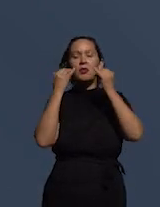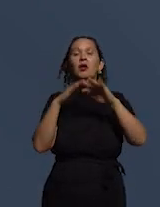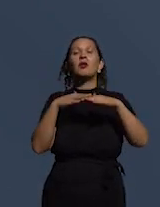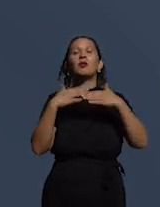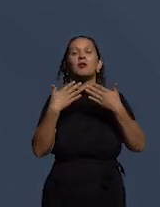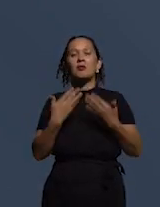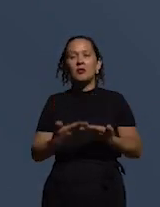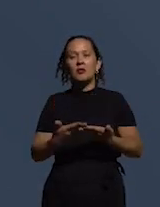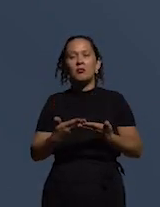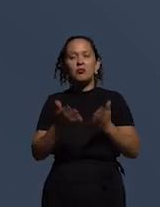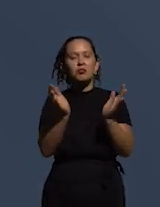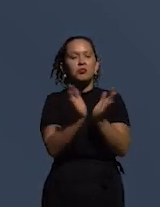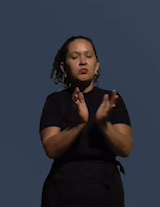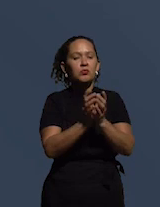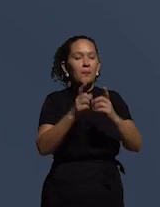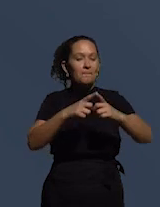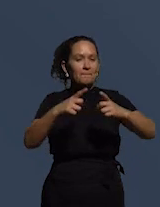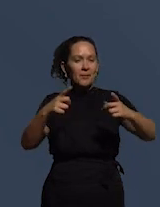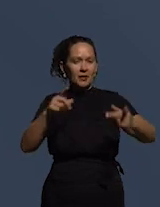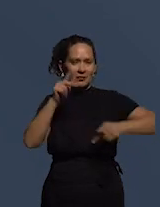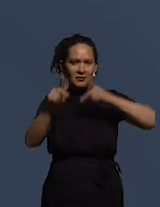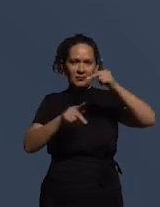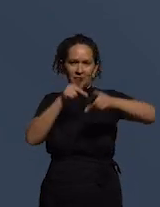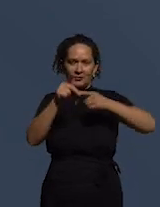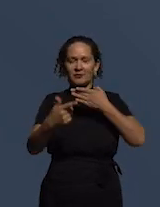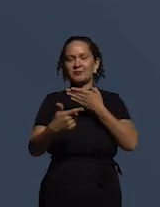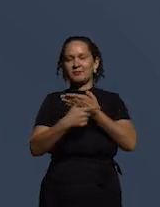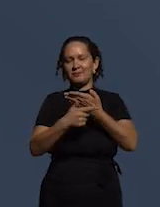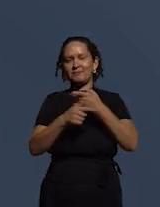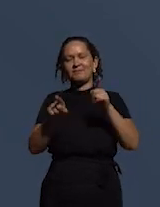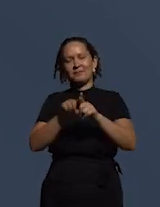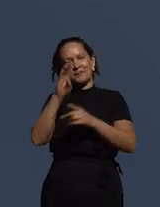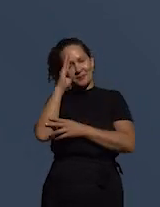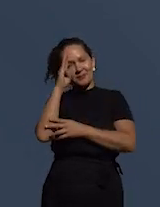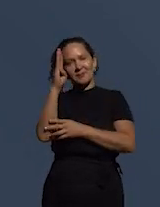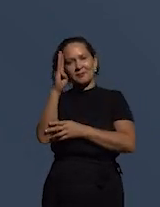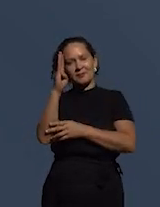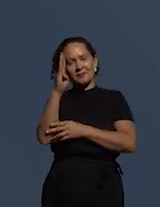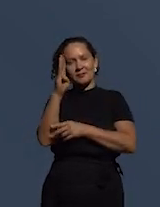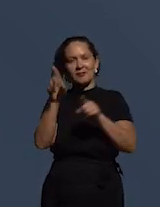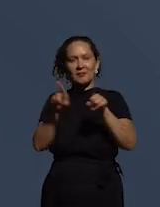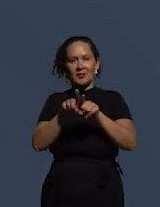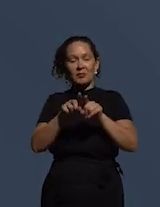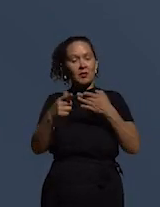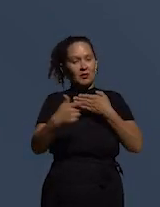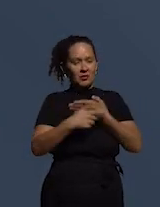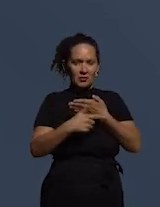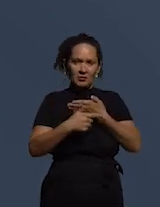parcela maior da população acho que também é papel crucial e o papel de